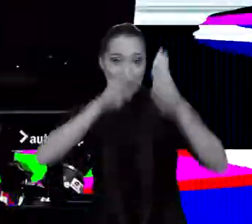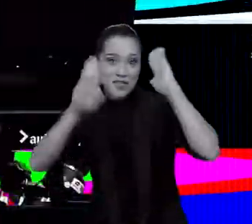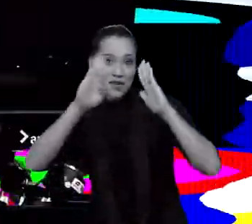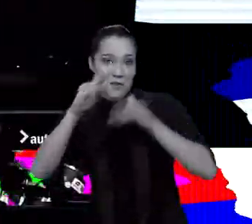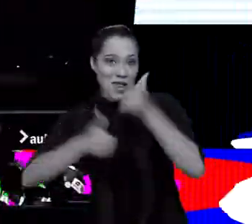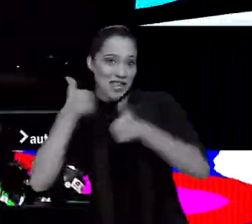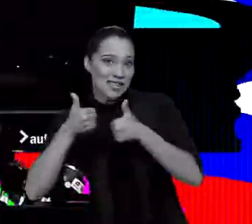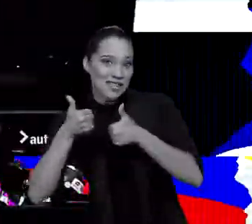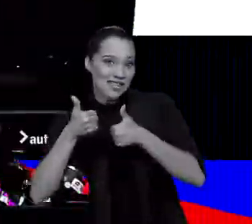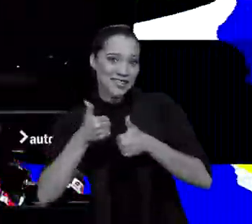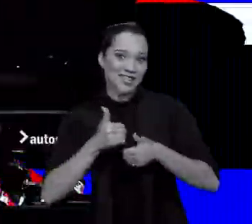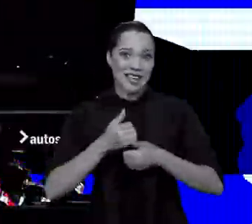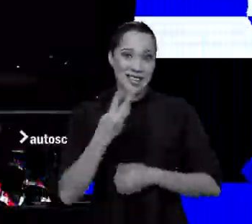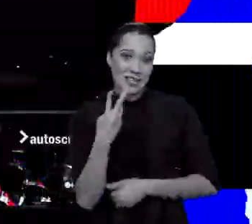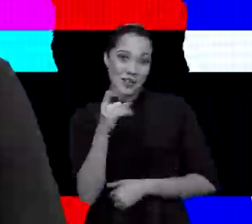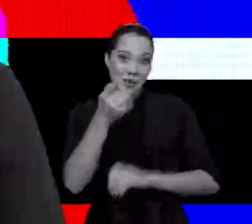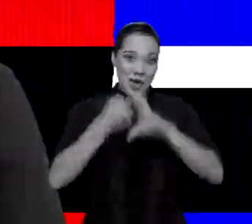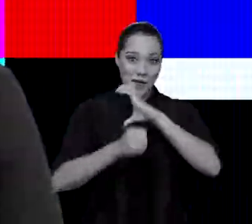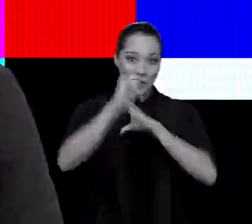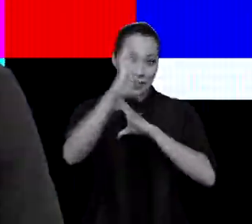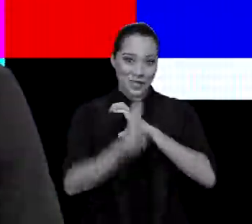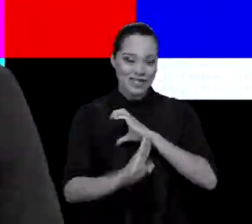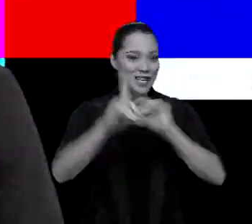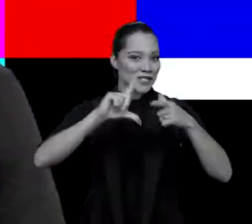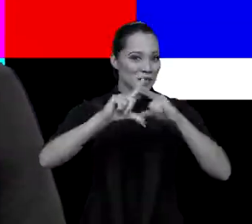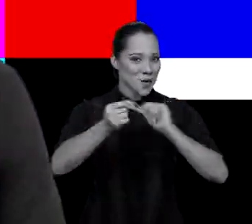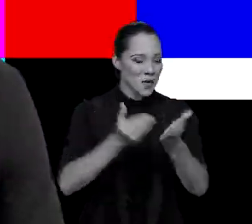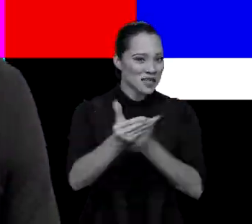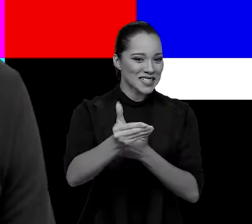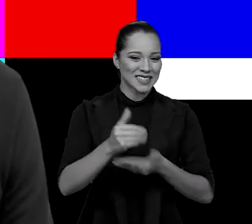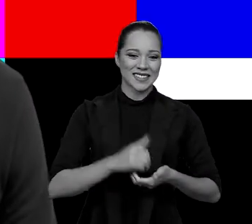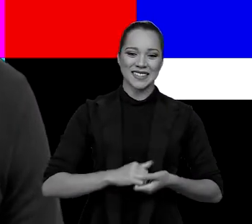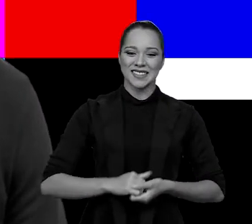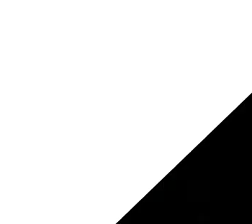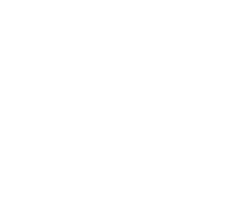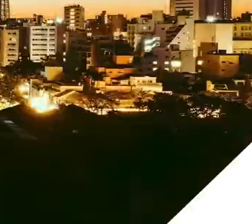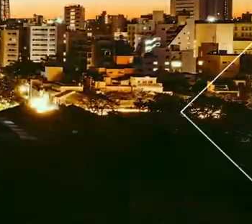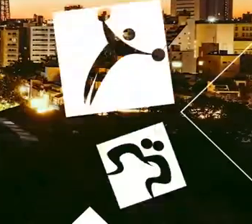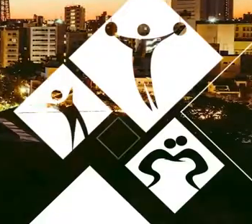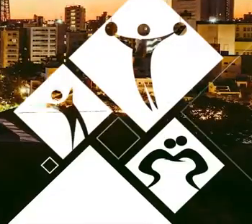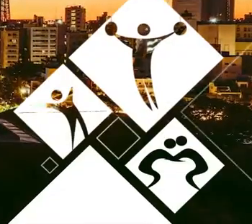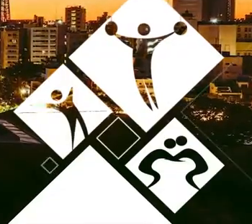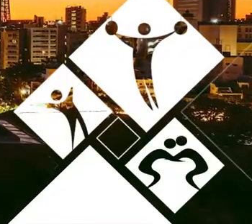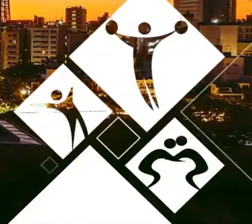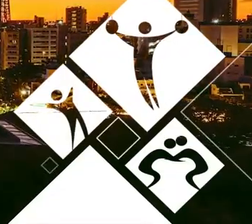Salve, salve galera! Beleza? 3, 2, 1, EBC em Tóquio, valendo!